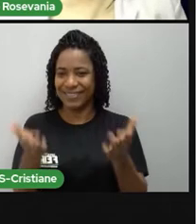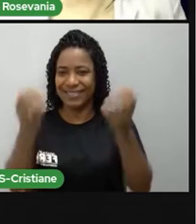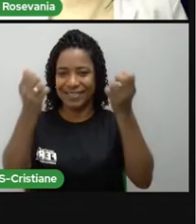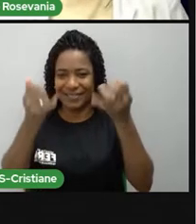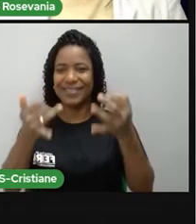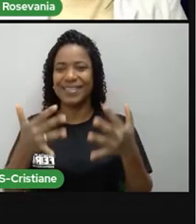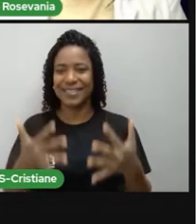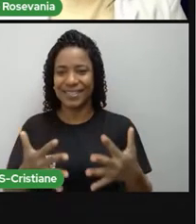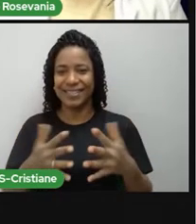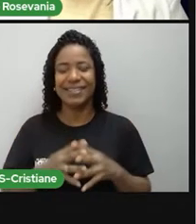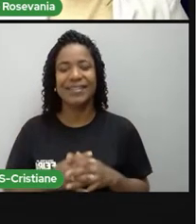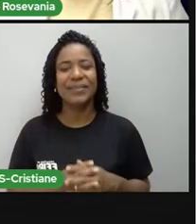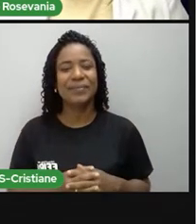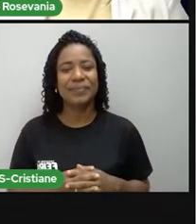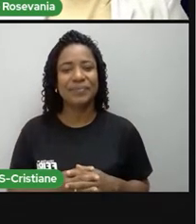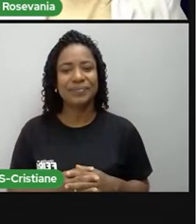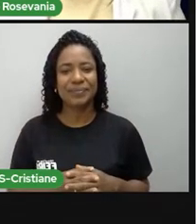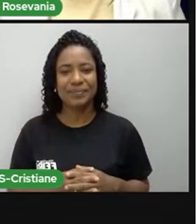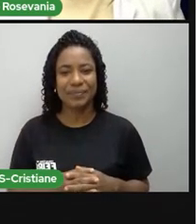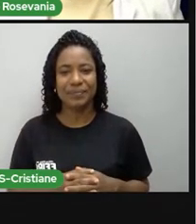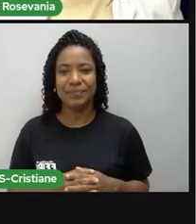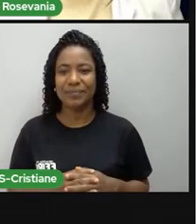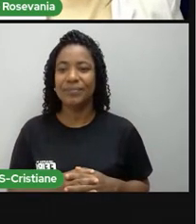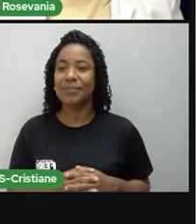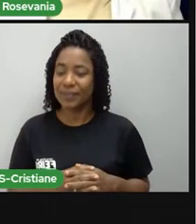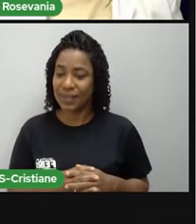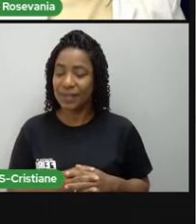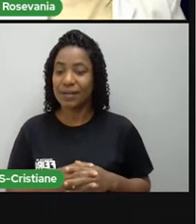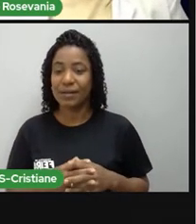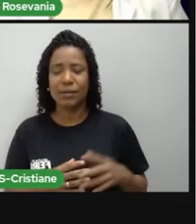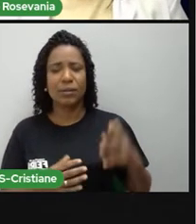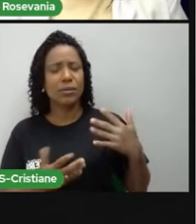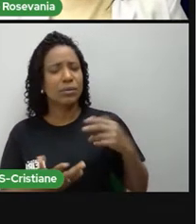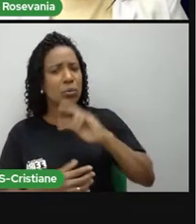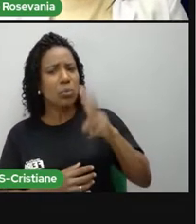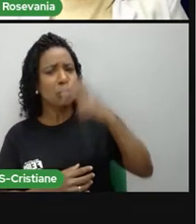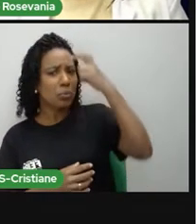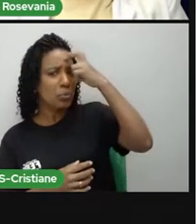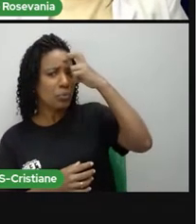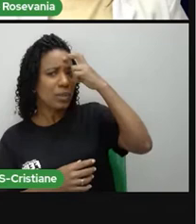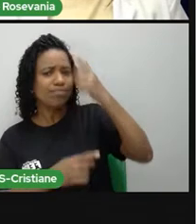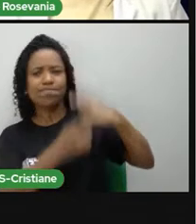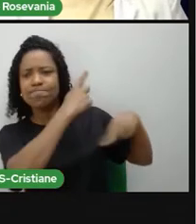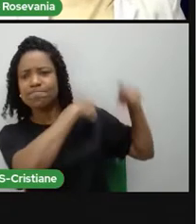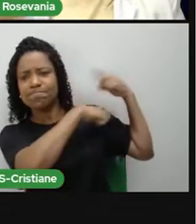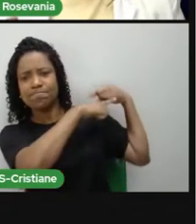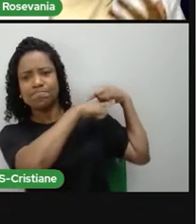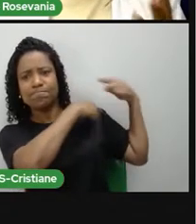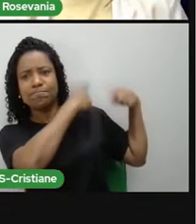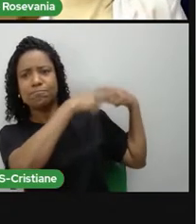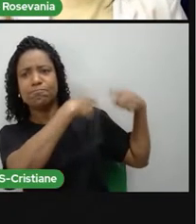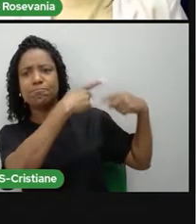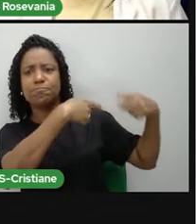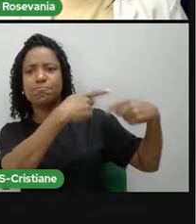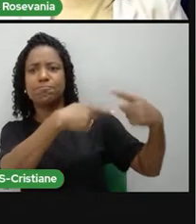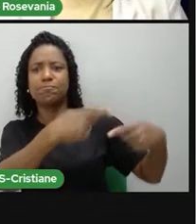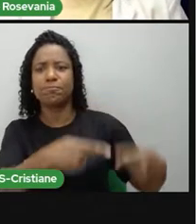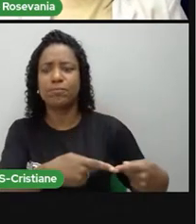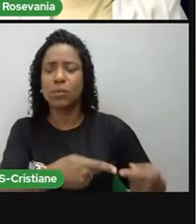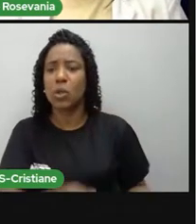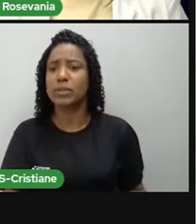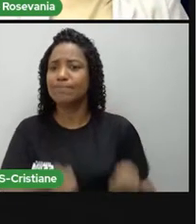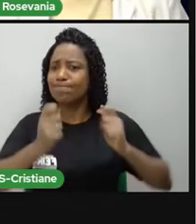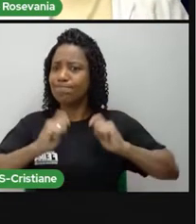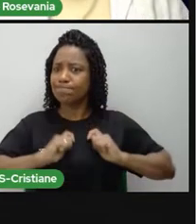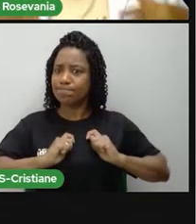E nós sabemos que a nossa herança cultural, ela parte de três povos, né, a mistura, a miscigenação